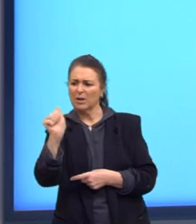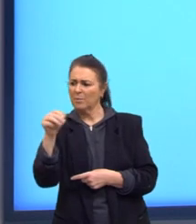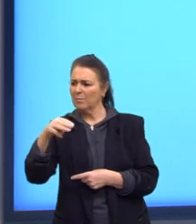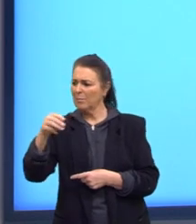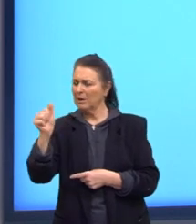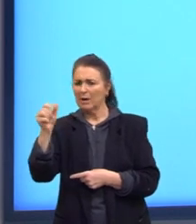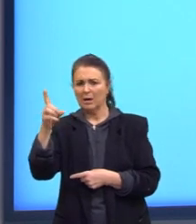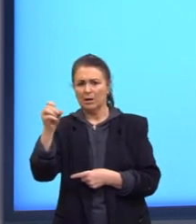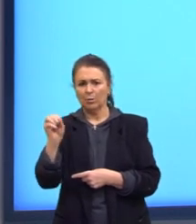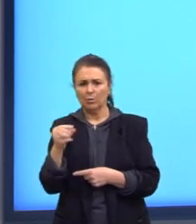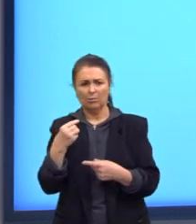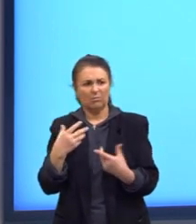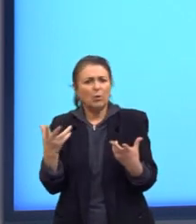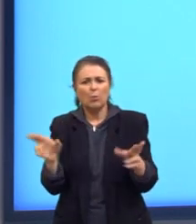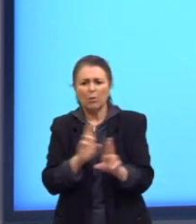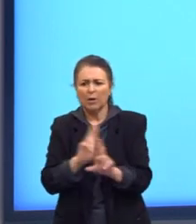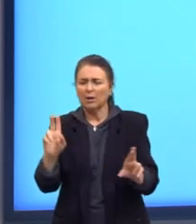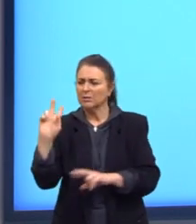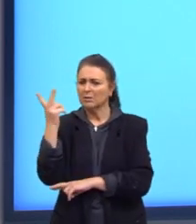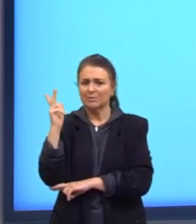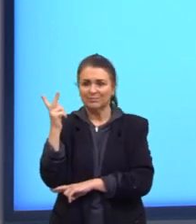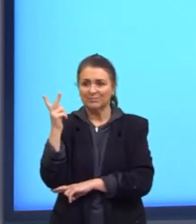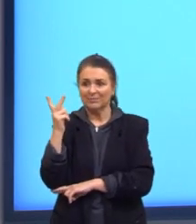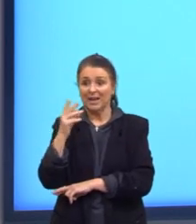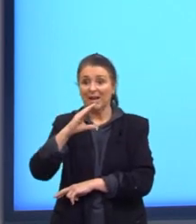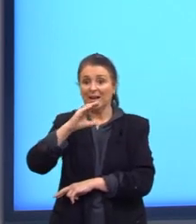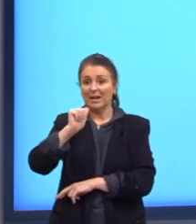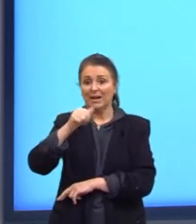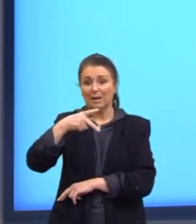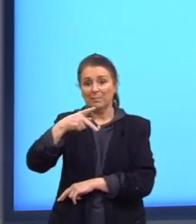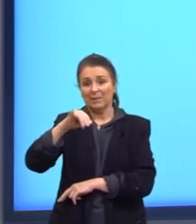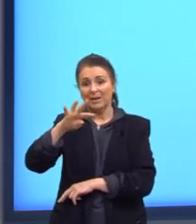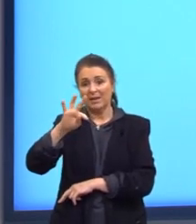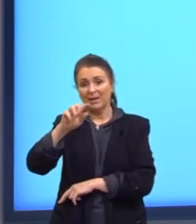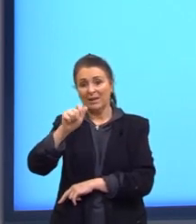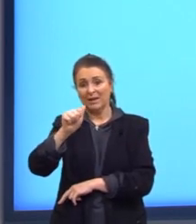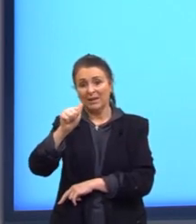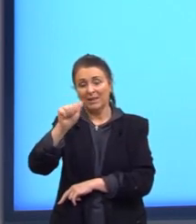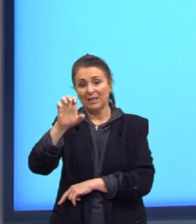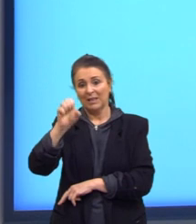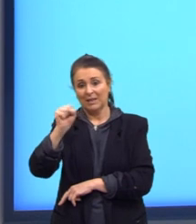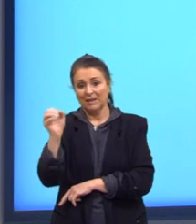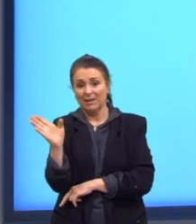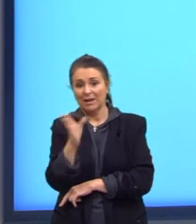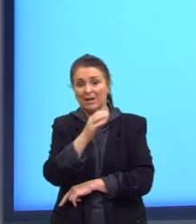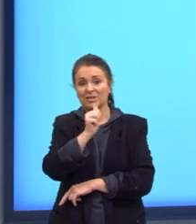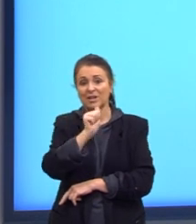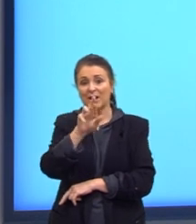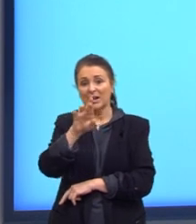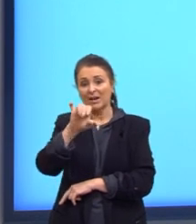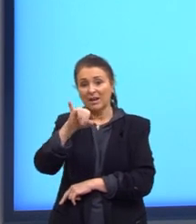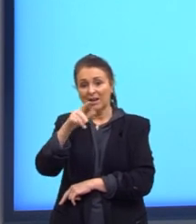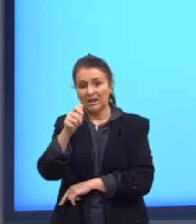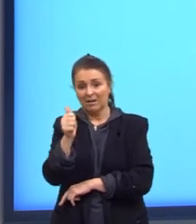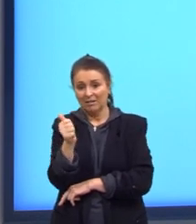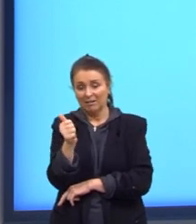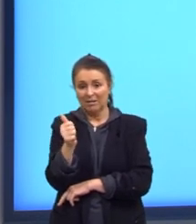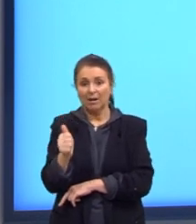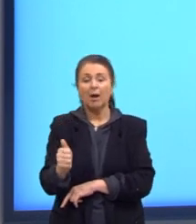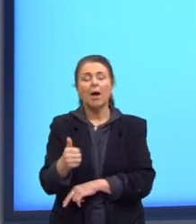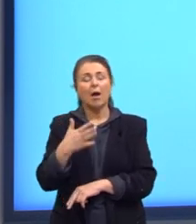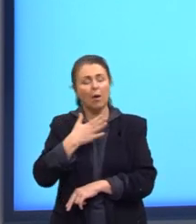histórica? Capitães da Areia é um livro, para mim, junto com o Dom Casmurro, são os meus dois livros